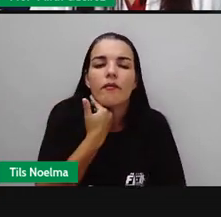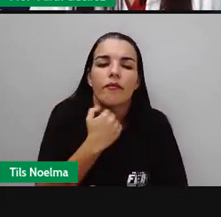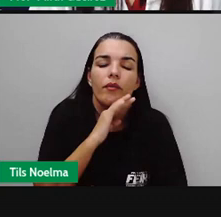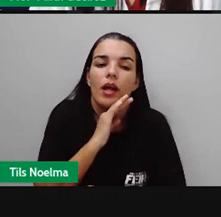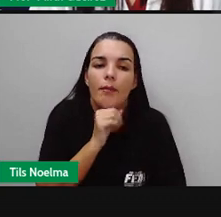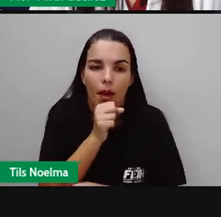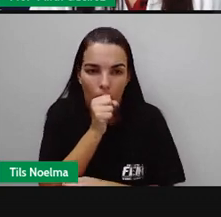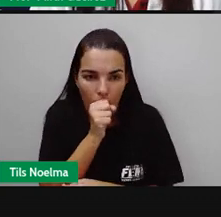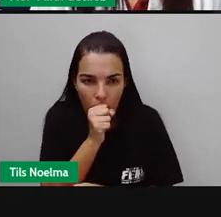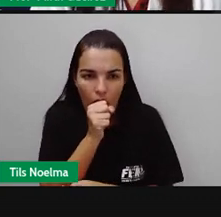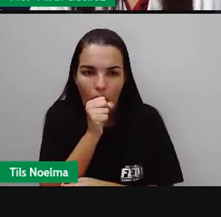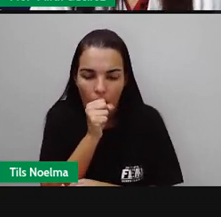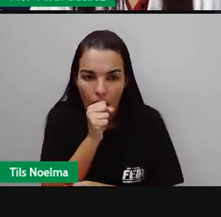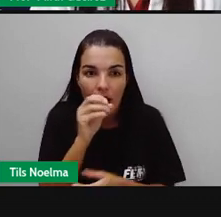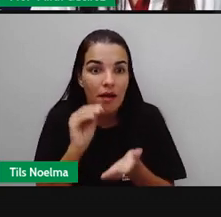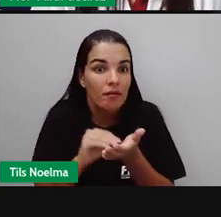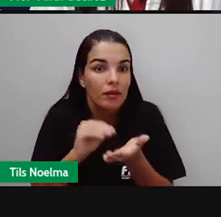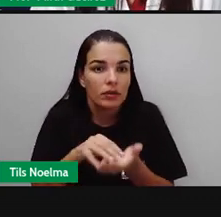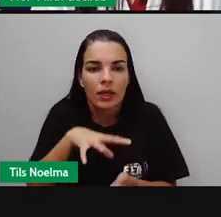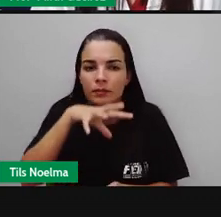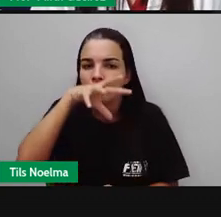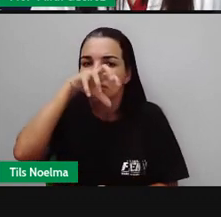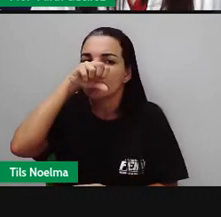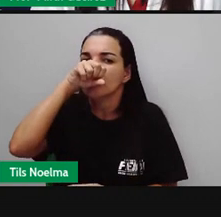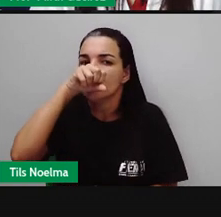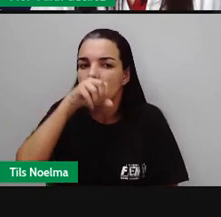tosse, falta de ar, né?